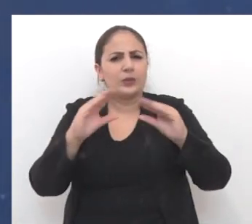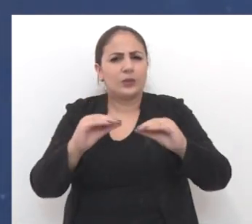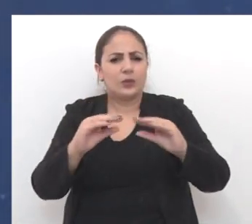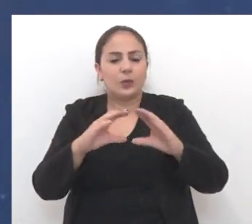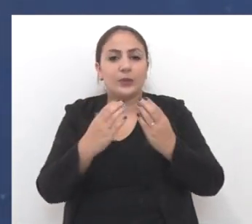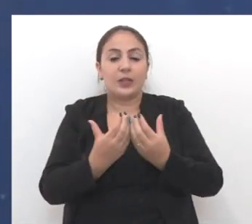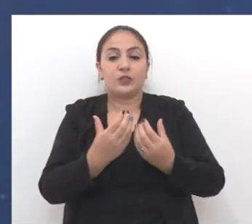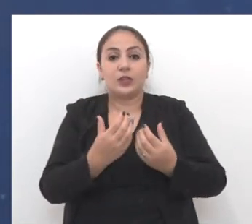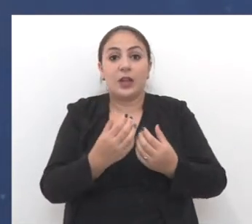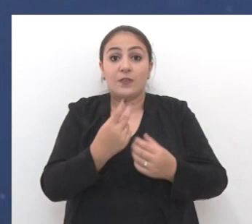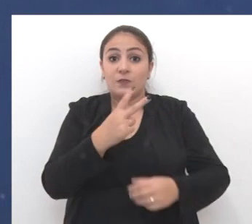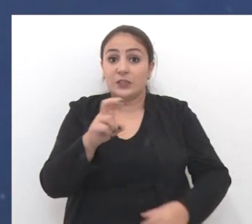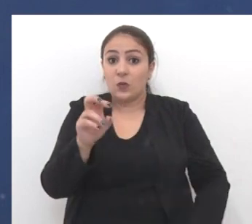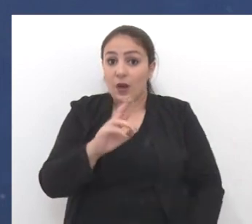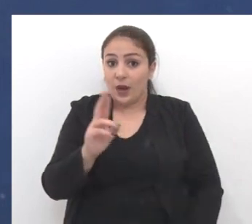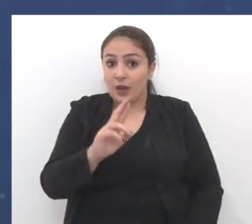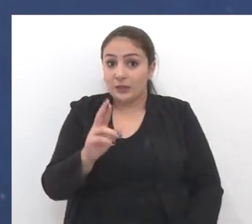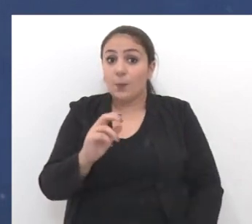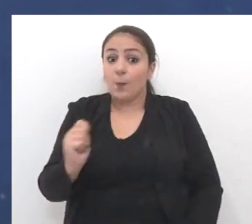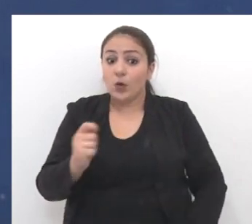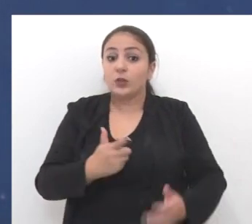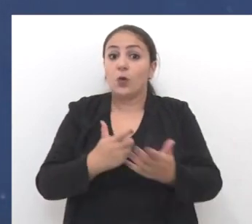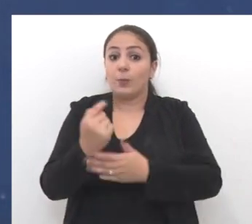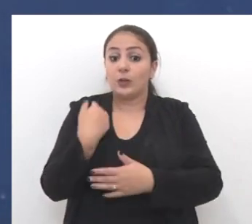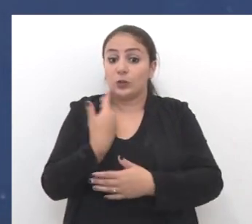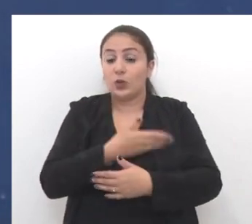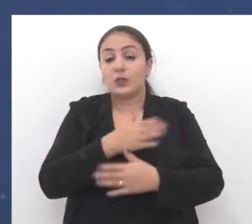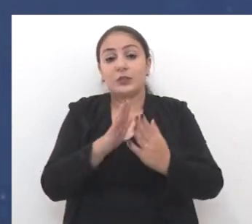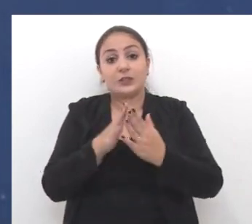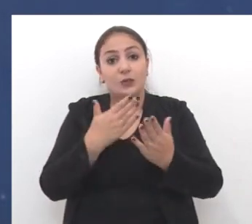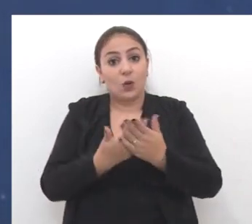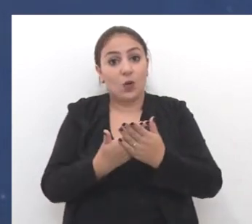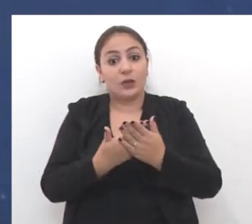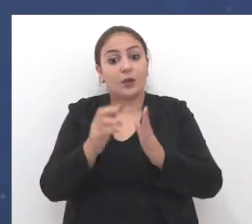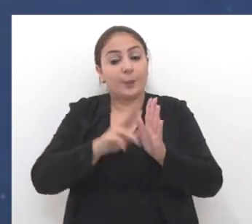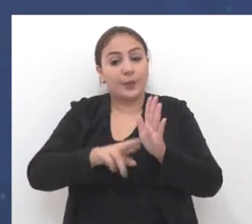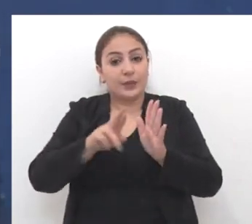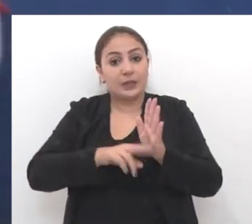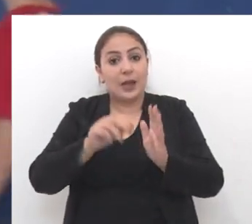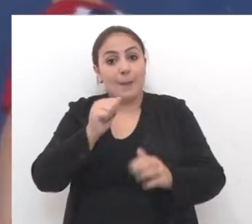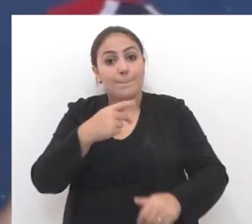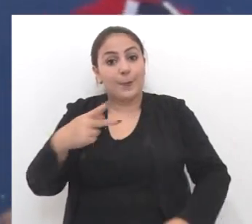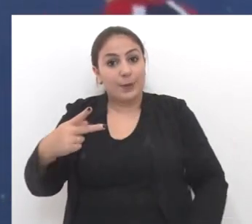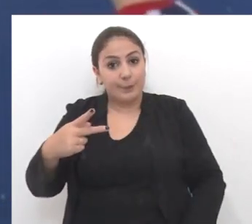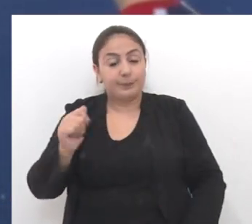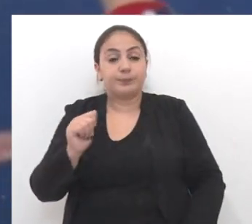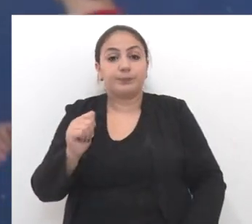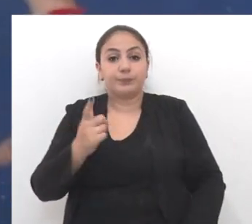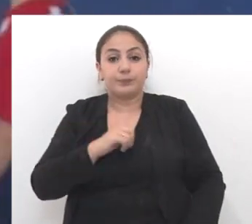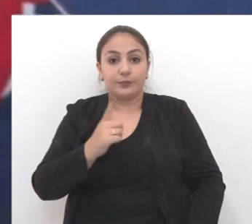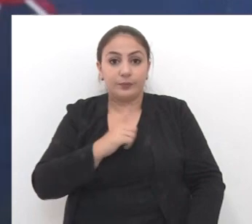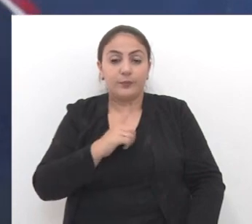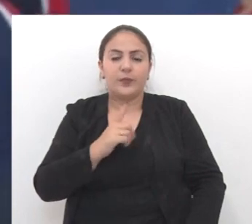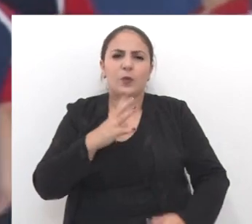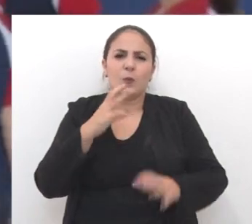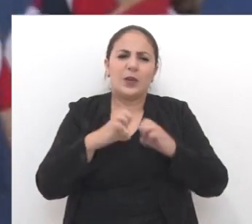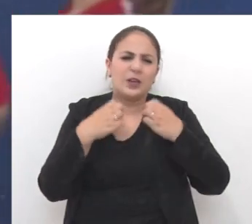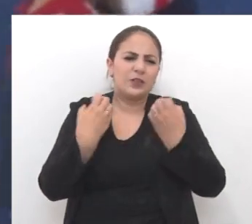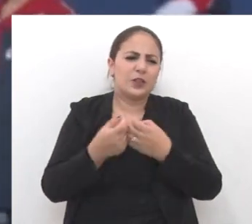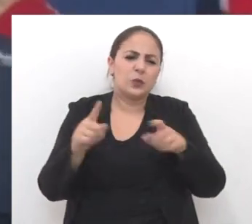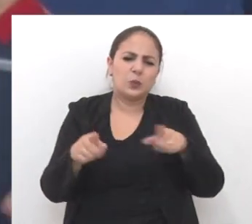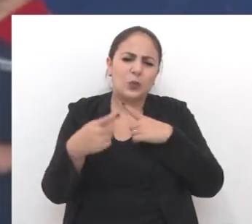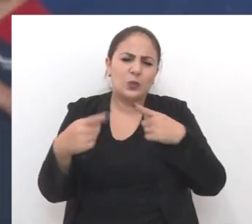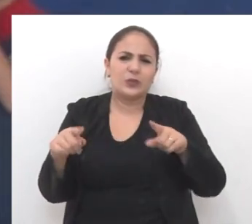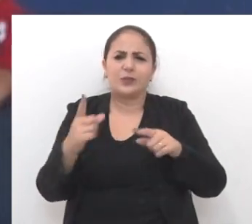convidados. O ingresso é R$ 25,00. Os adquirir aqui conosco, na escola, com os representantes da APP, onde terá um evento com